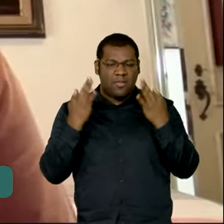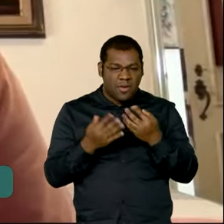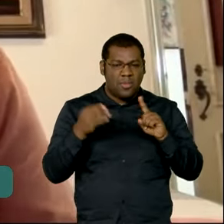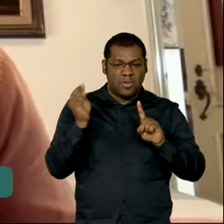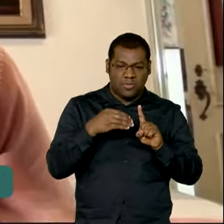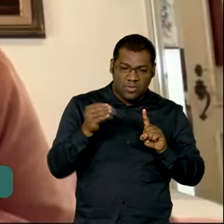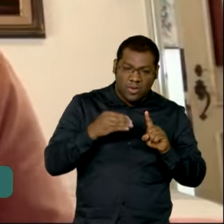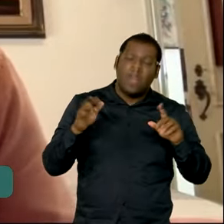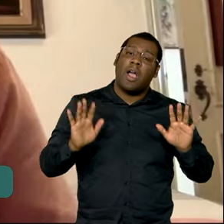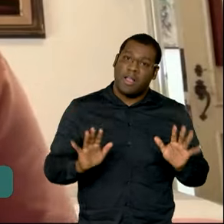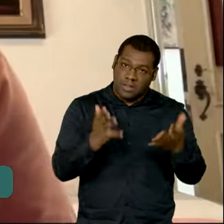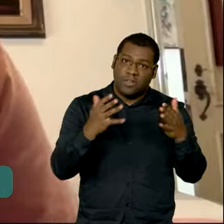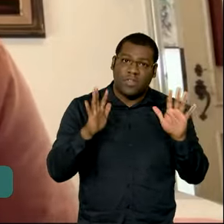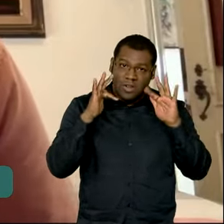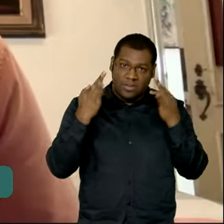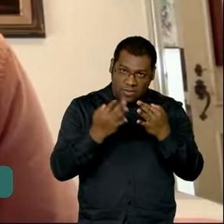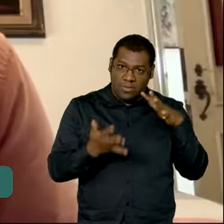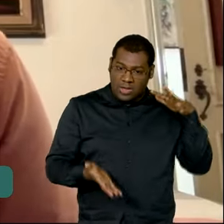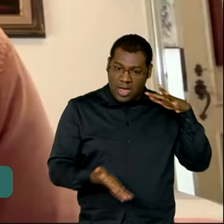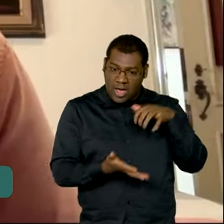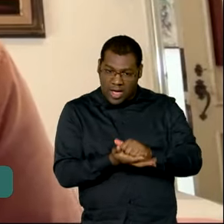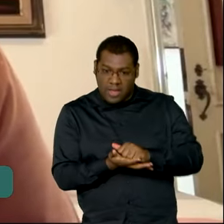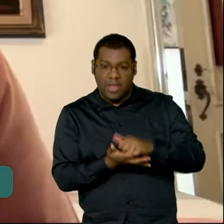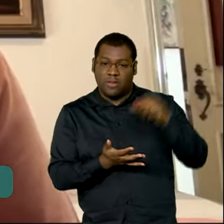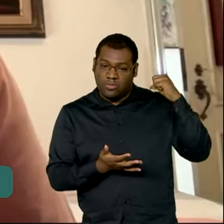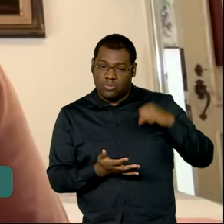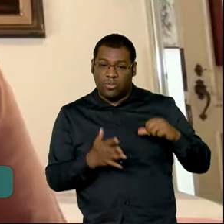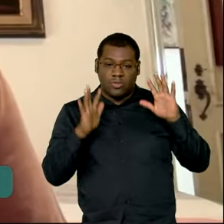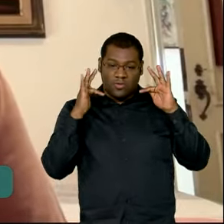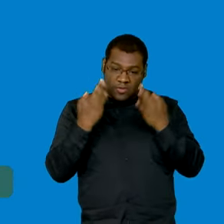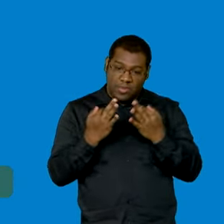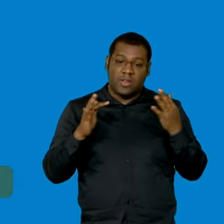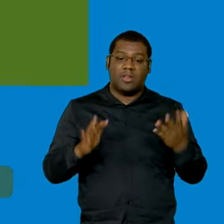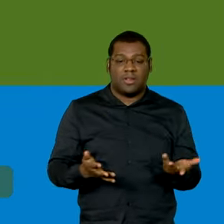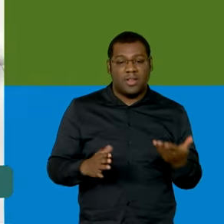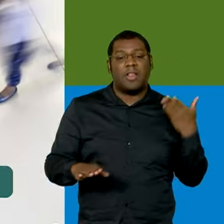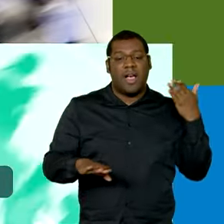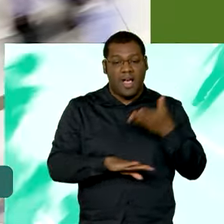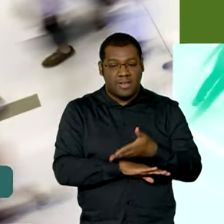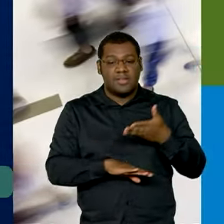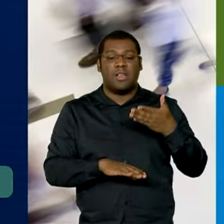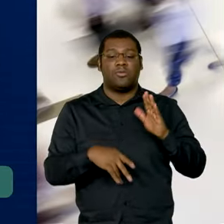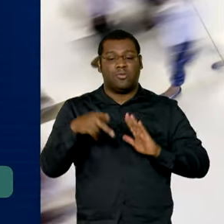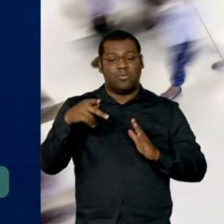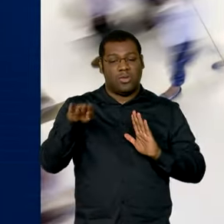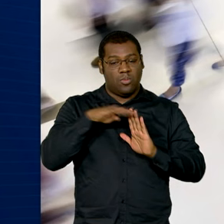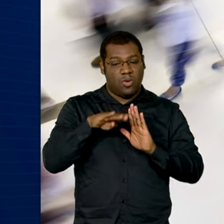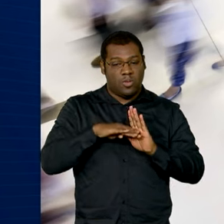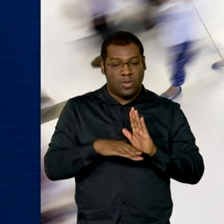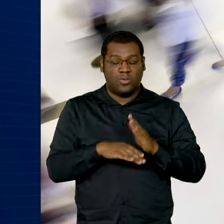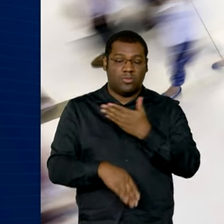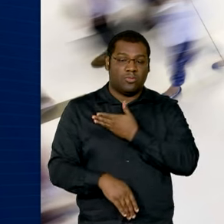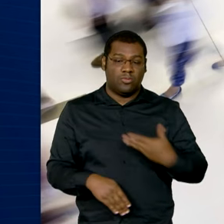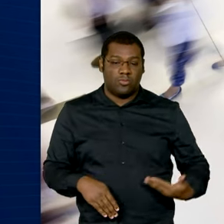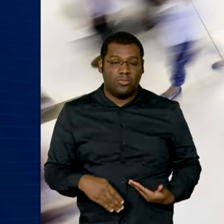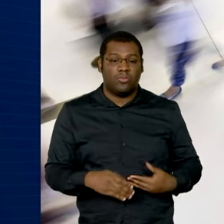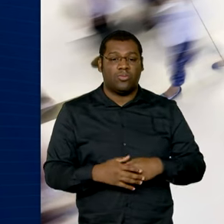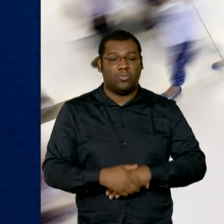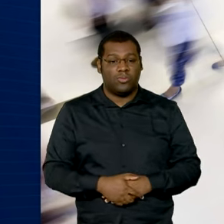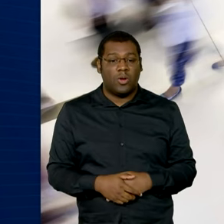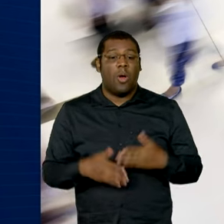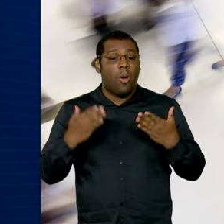dentro do Cadastro Único para que elas possam aí sim ter acesso aos programas do governo. A fase piloto do projeto será no Rio de Janeiro.